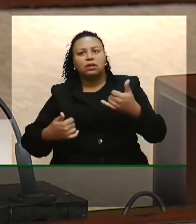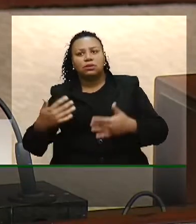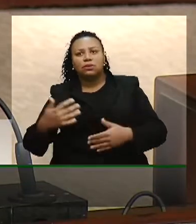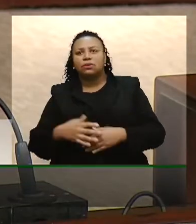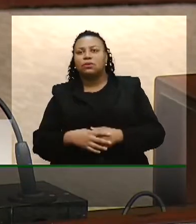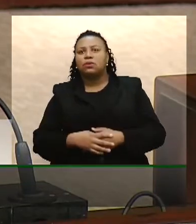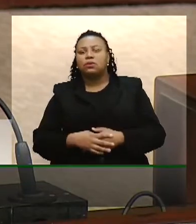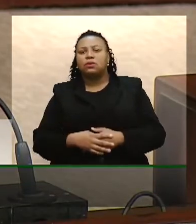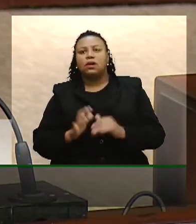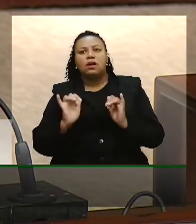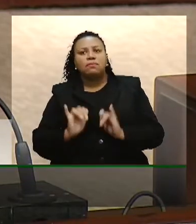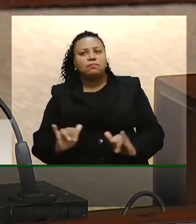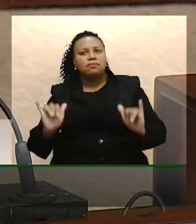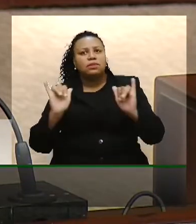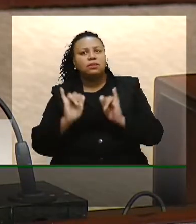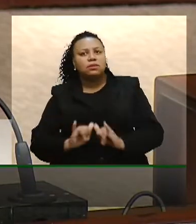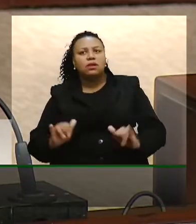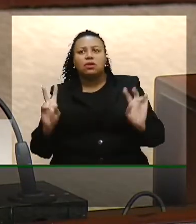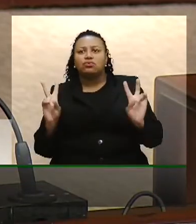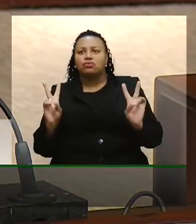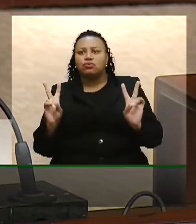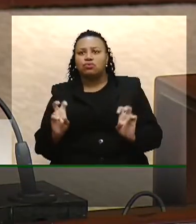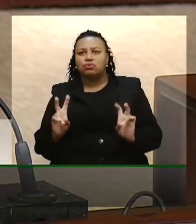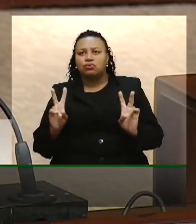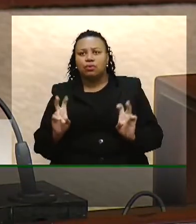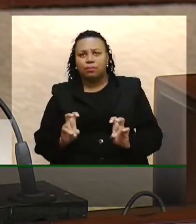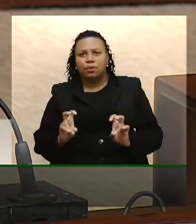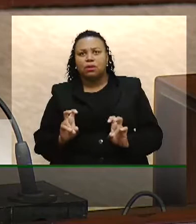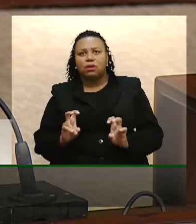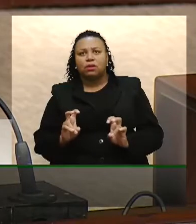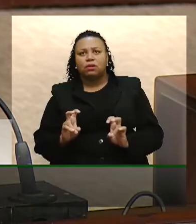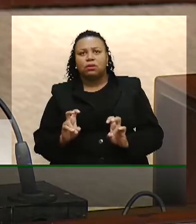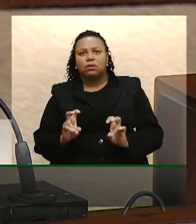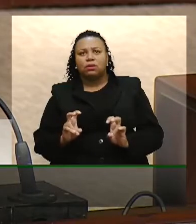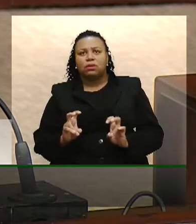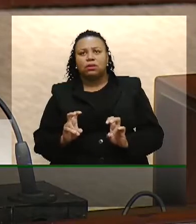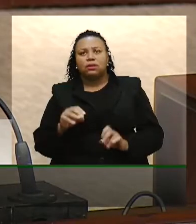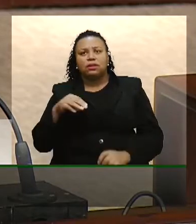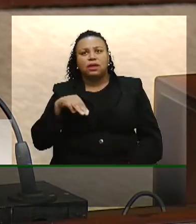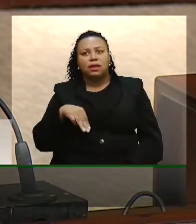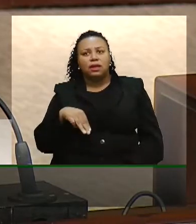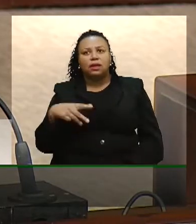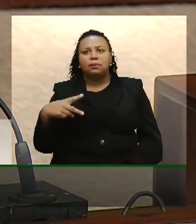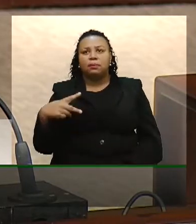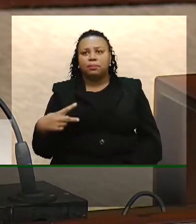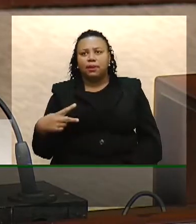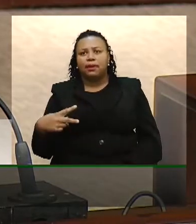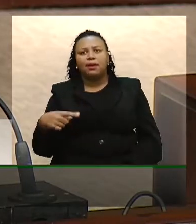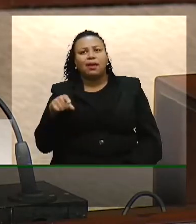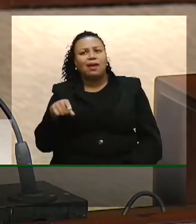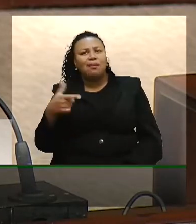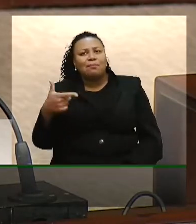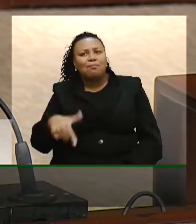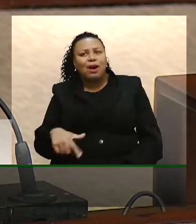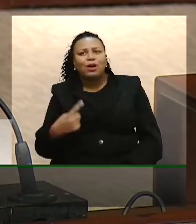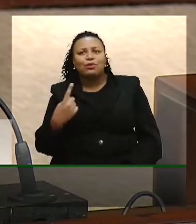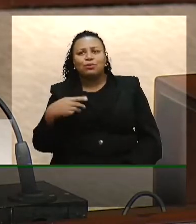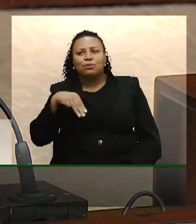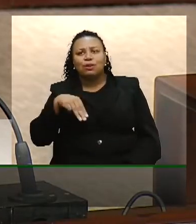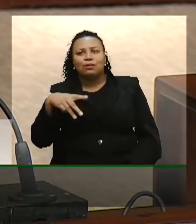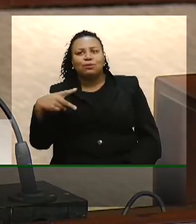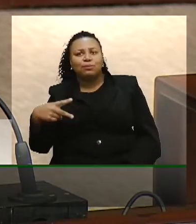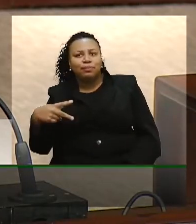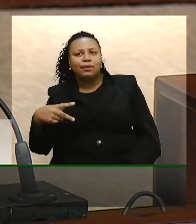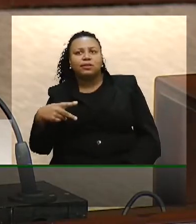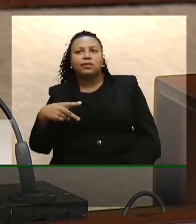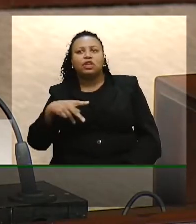a mensagem sobre essa medida provisória, que é mais uma das